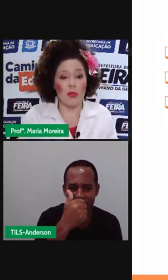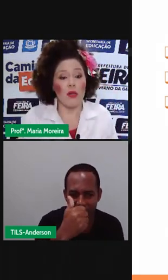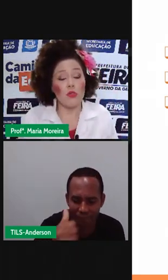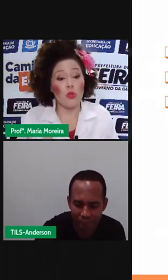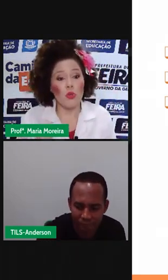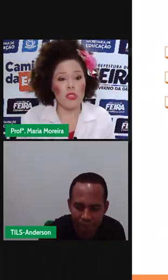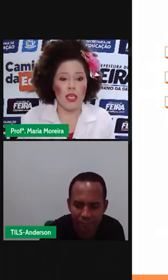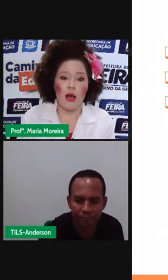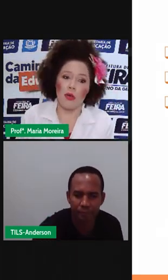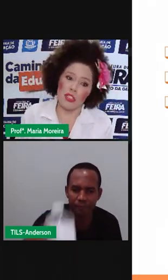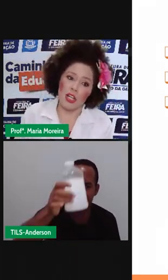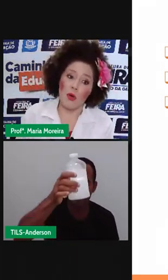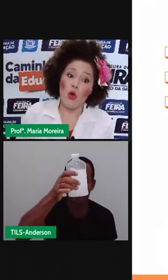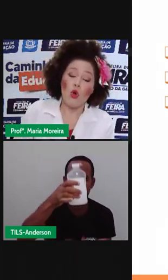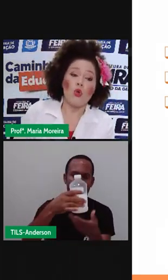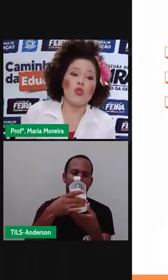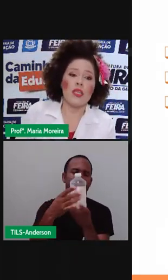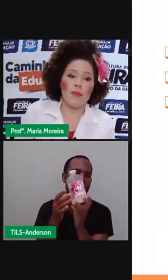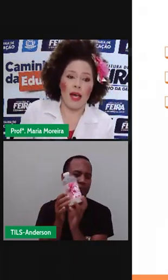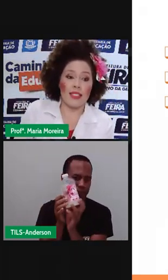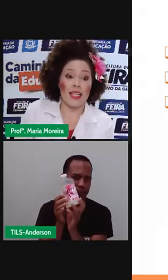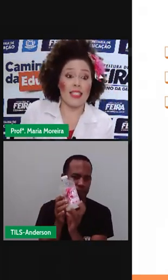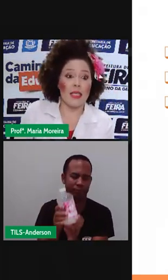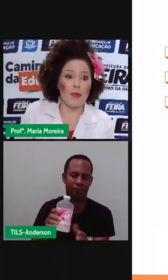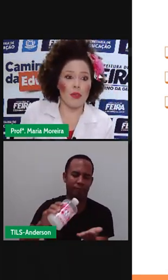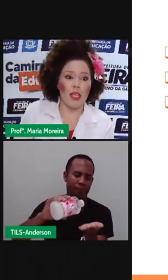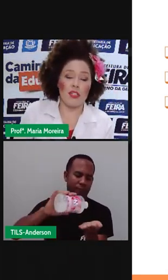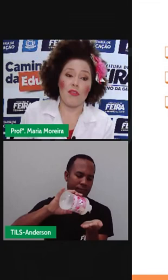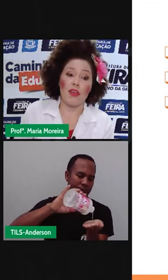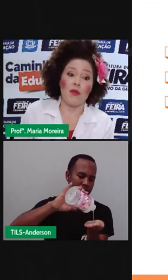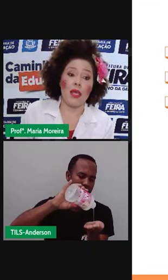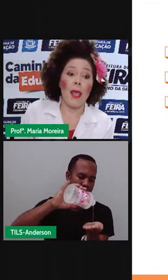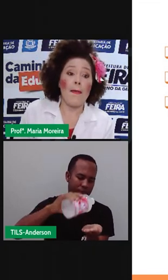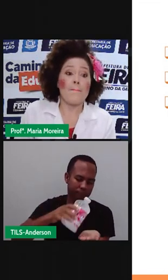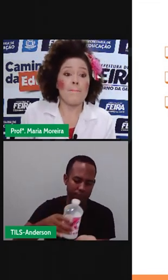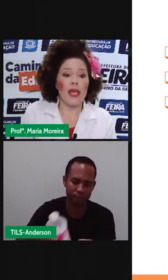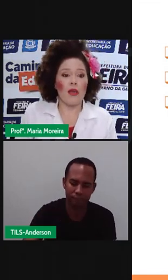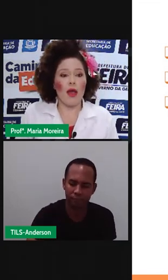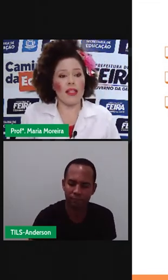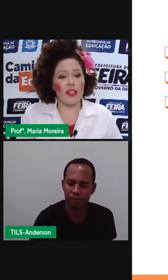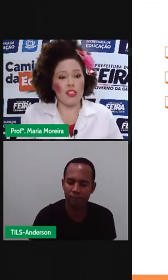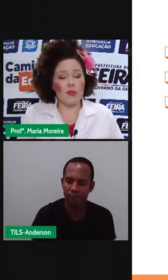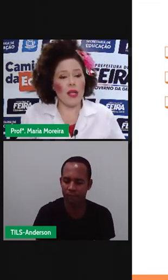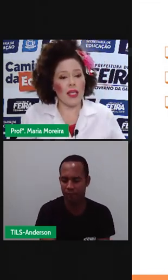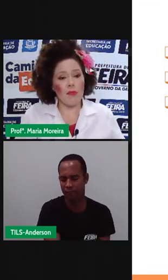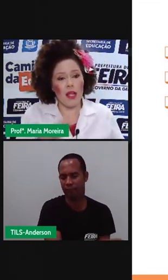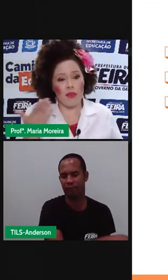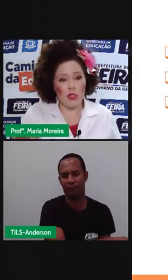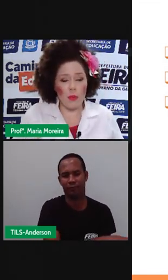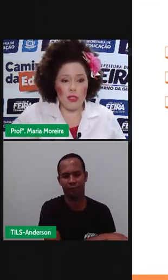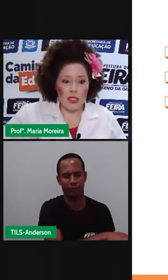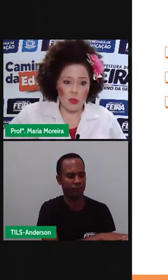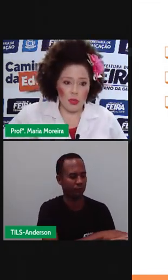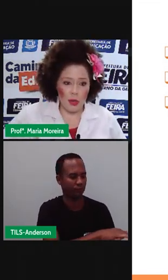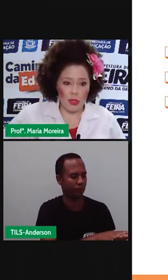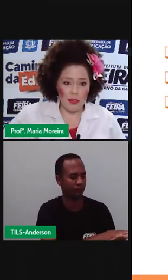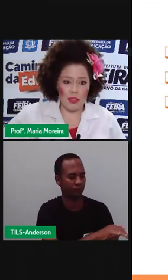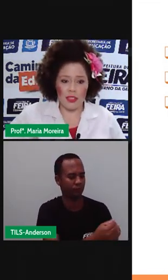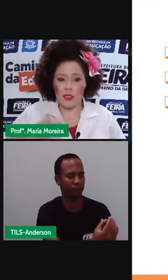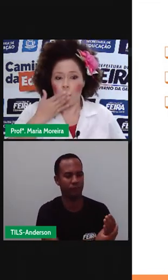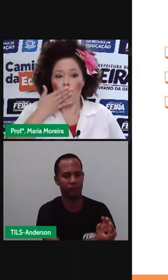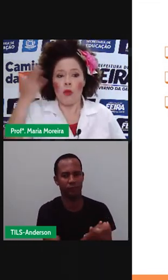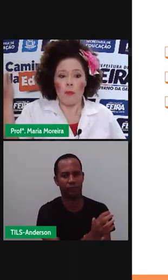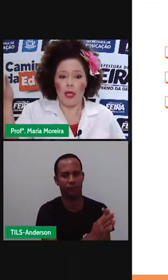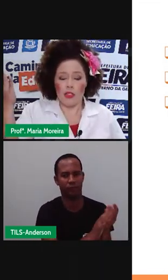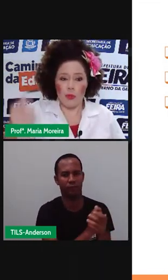Lavem as mãos, usem álcool em gel, usem máscara, se protejam e fiquem o quê? Bem guardadinhas para que em breve a gente possa se encontrar outra